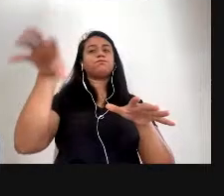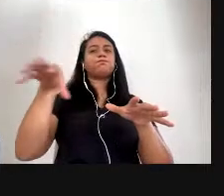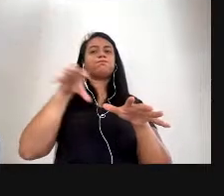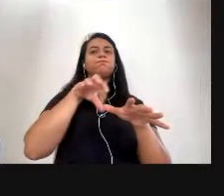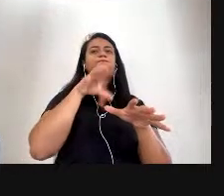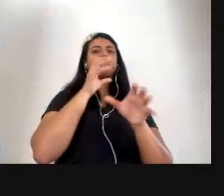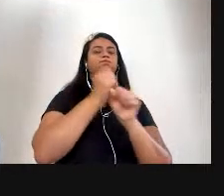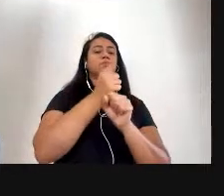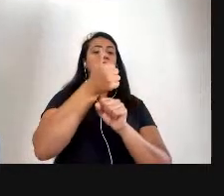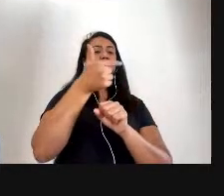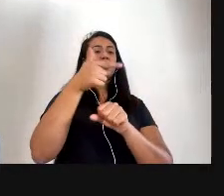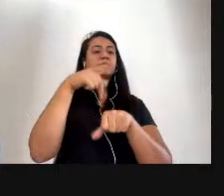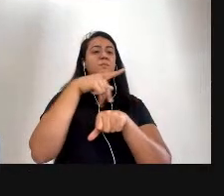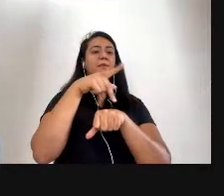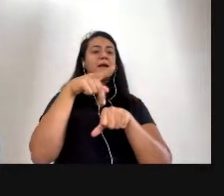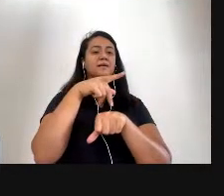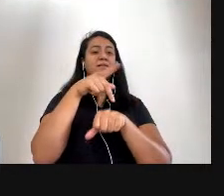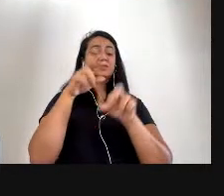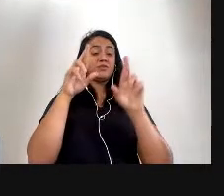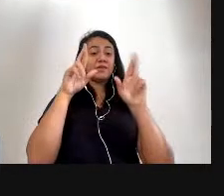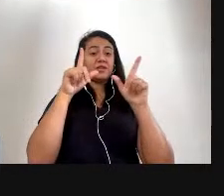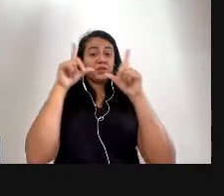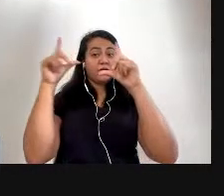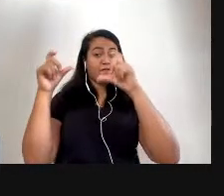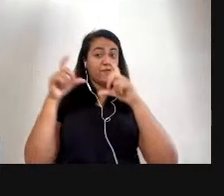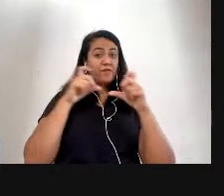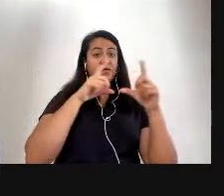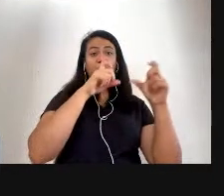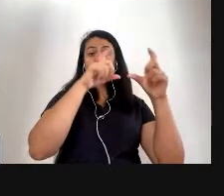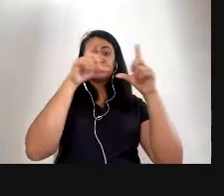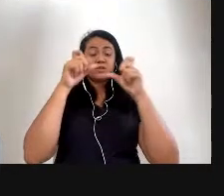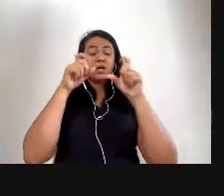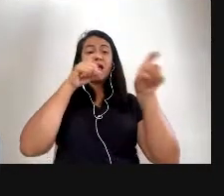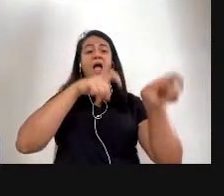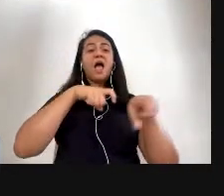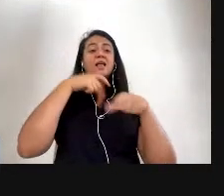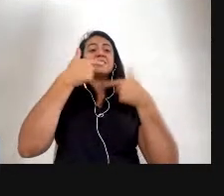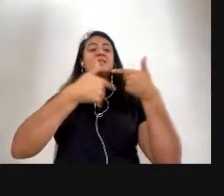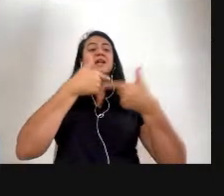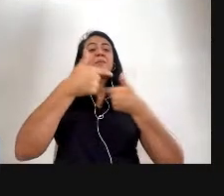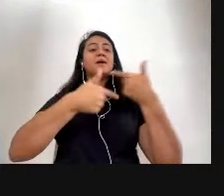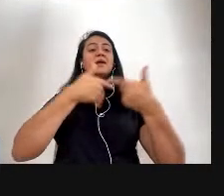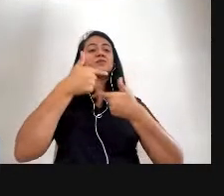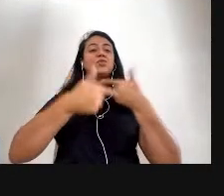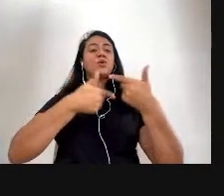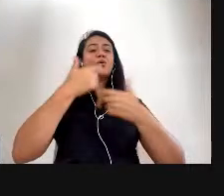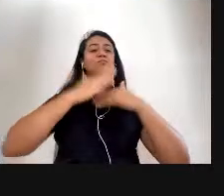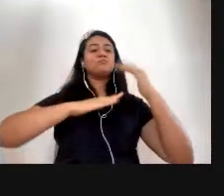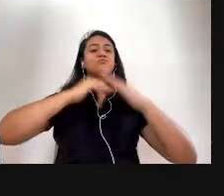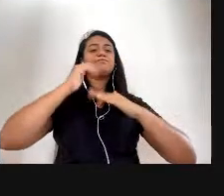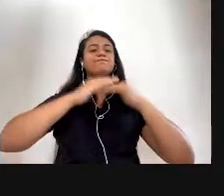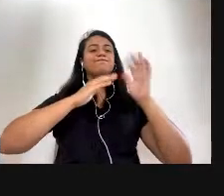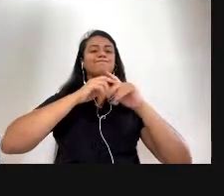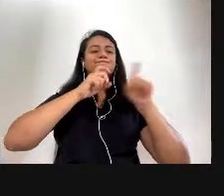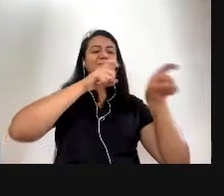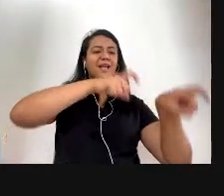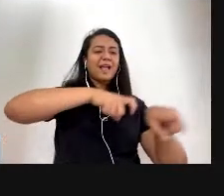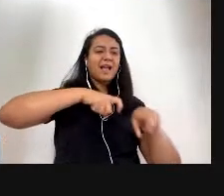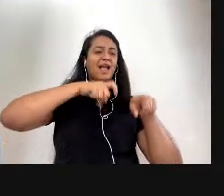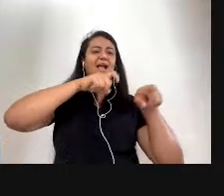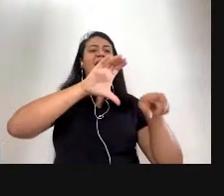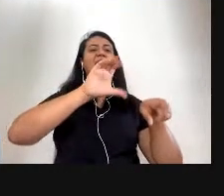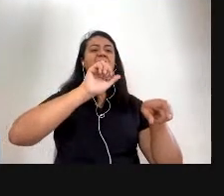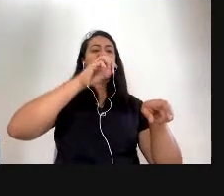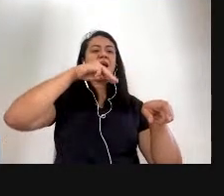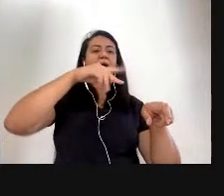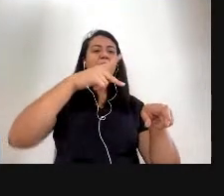agricultores e a ideia era publicar isso mensalmente e como nós vemos aqui cada